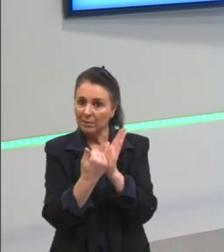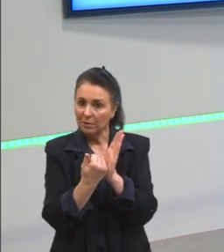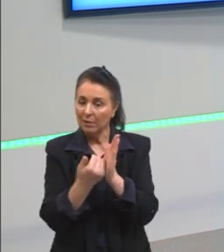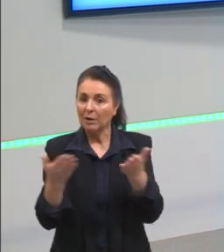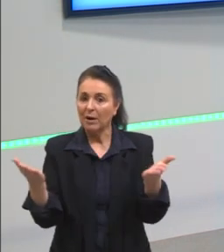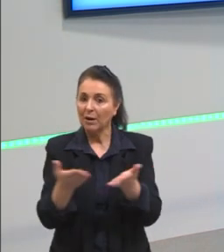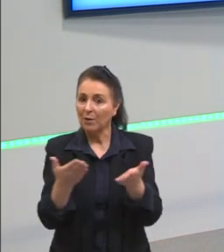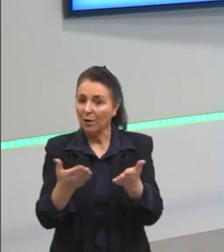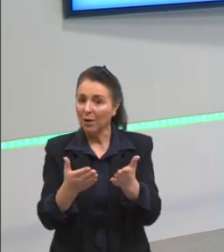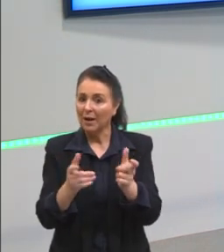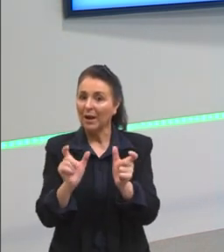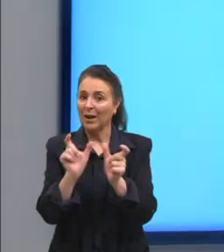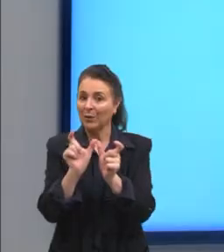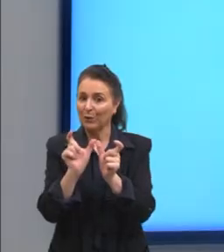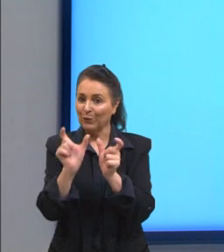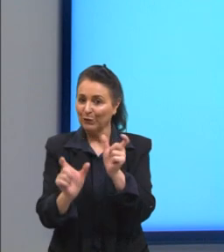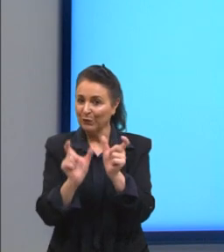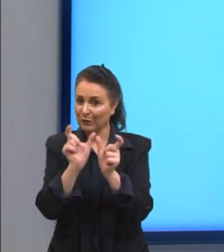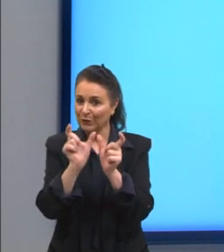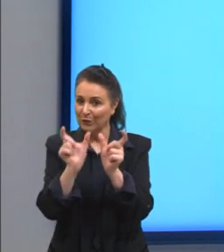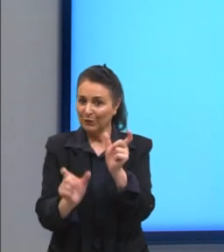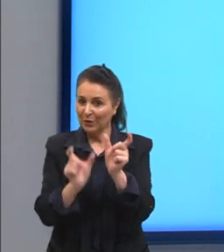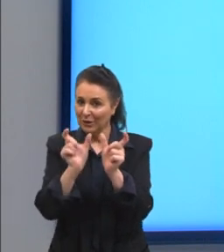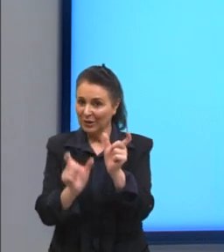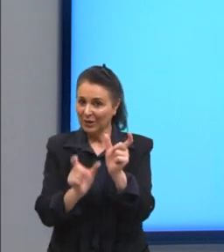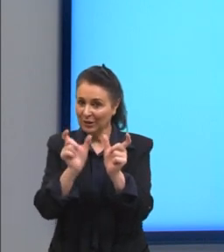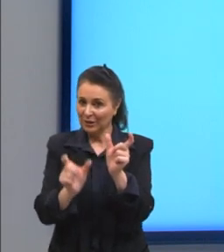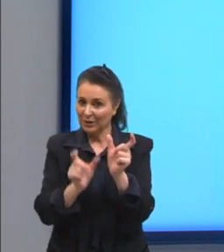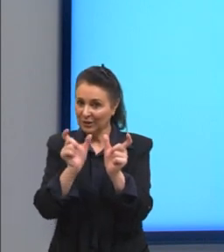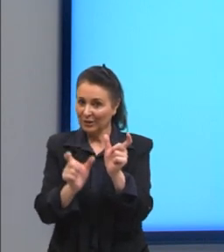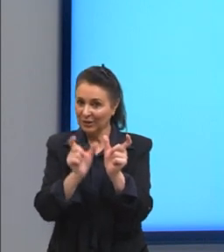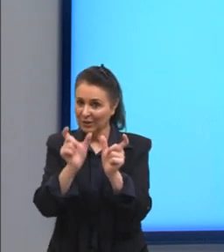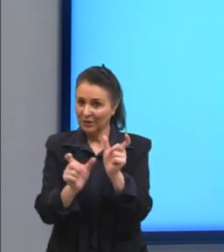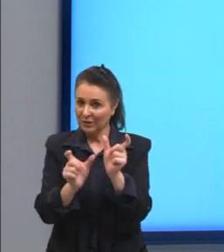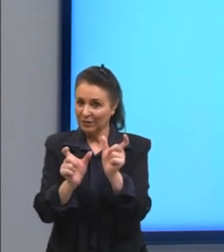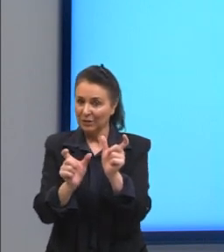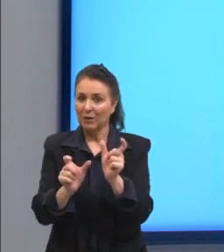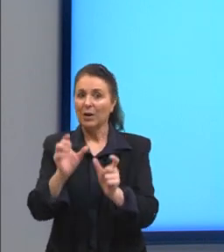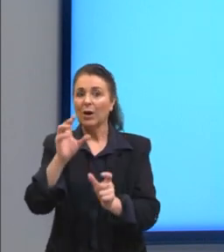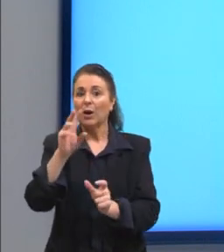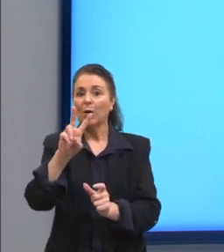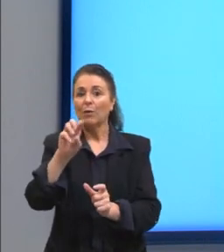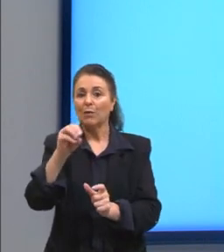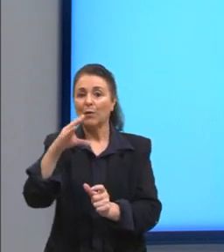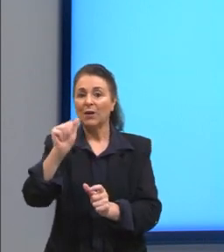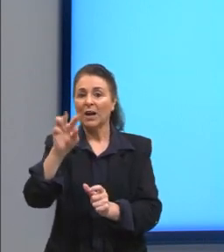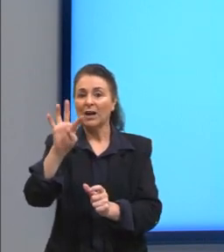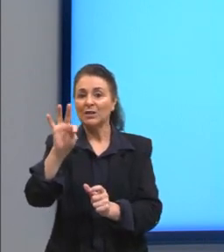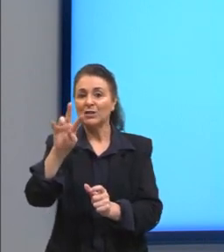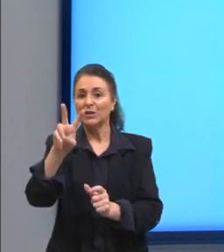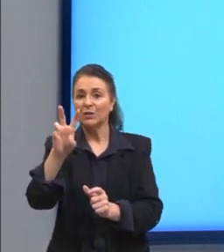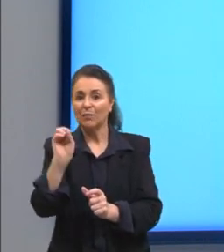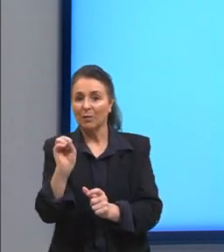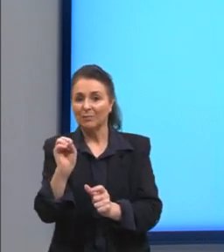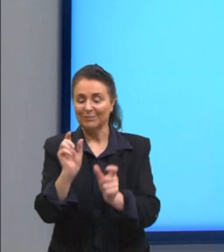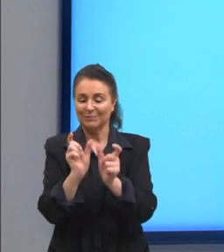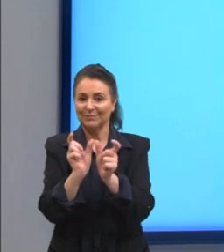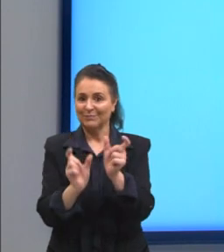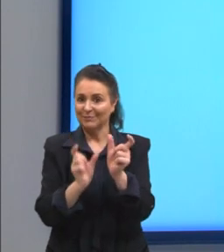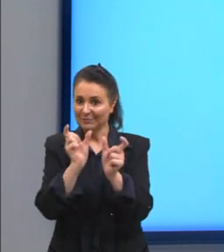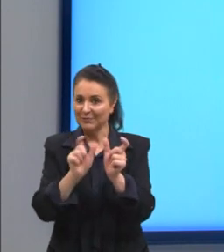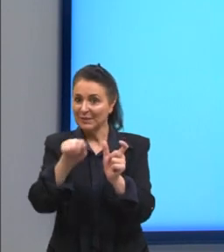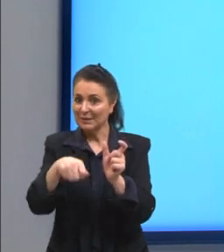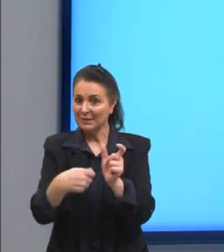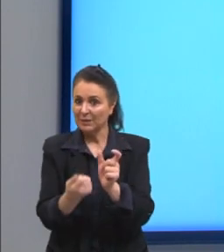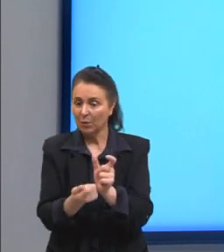vocativo. A gente tem o vocativo com o nosso último termo, que é o termo pelo qual a gente vai